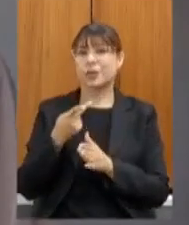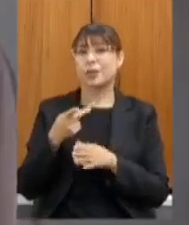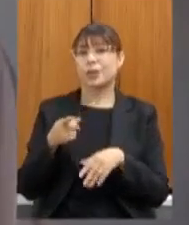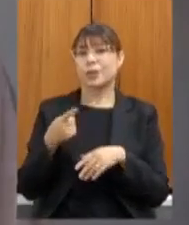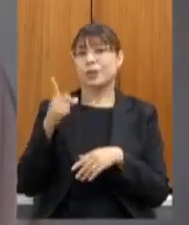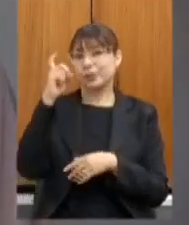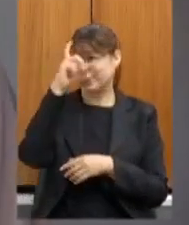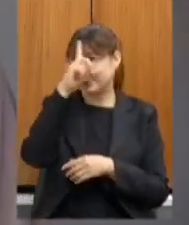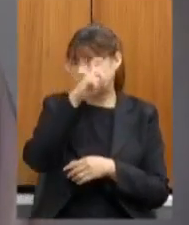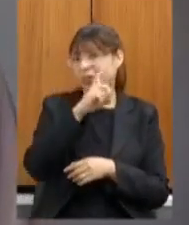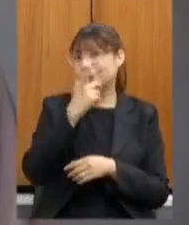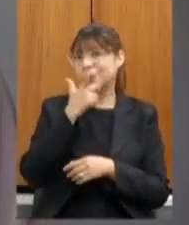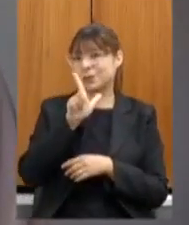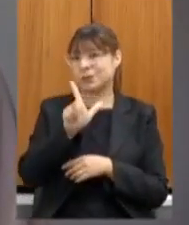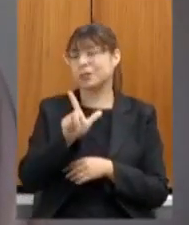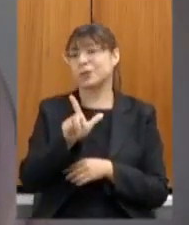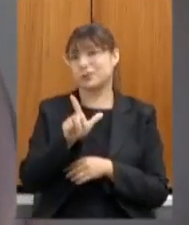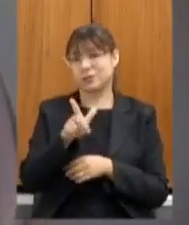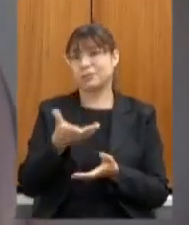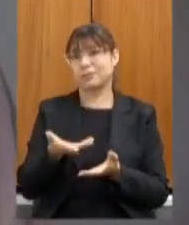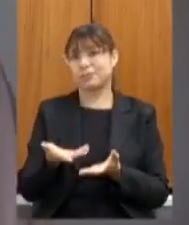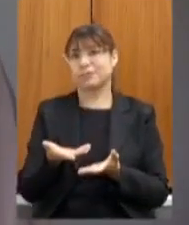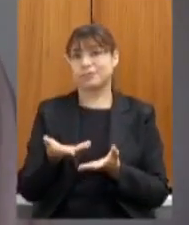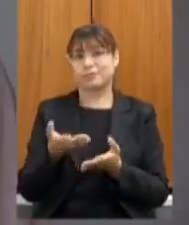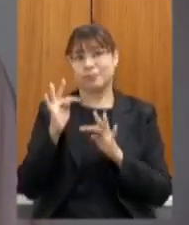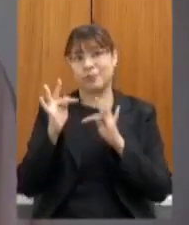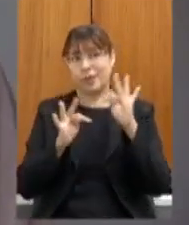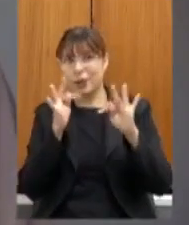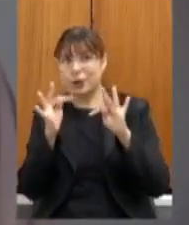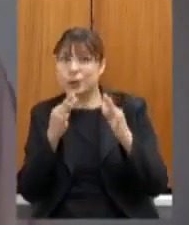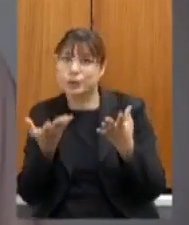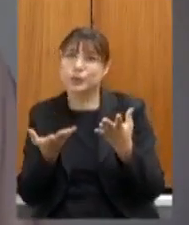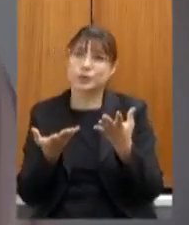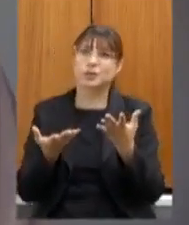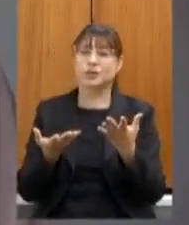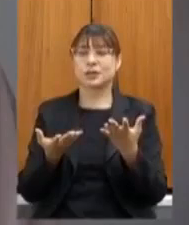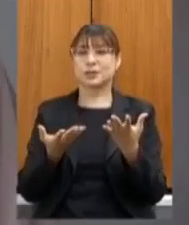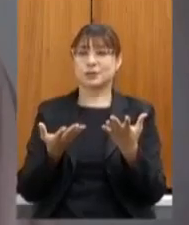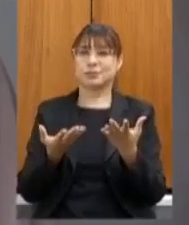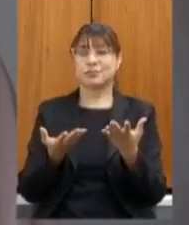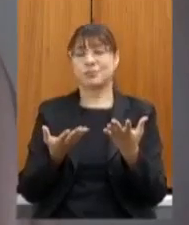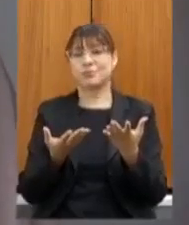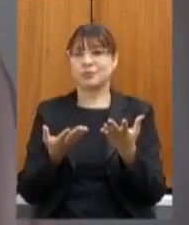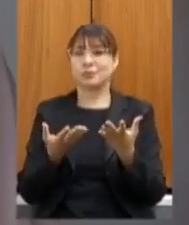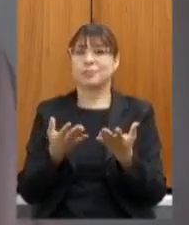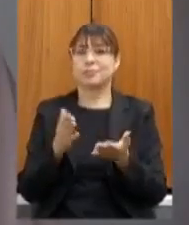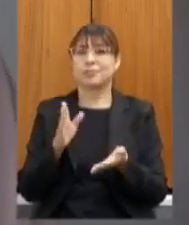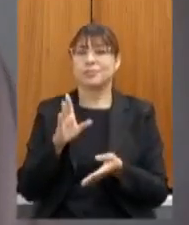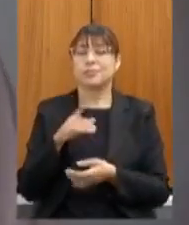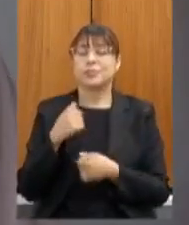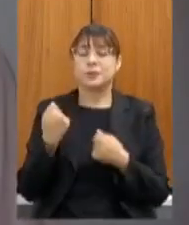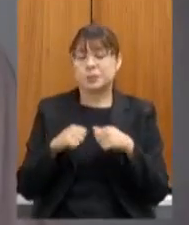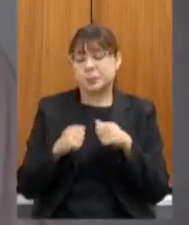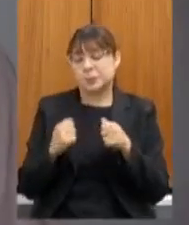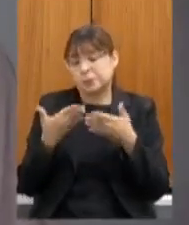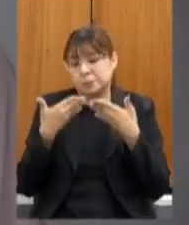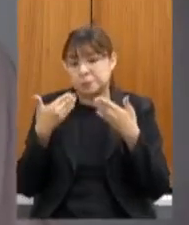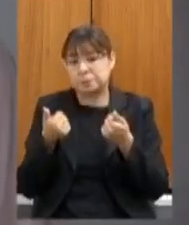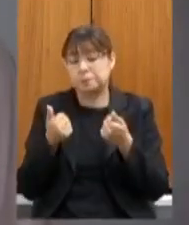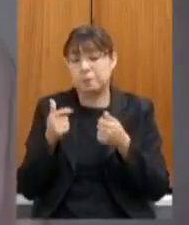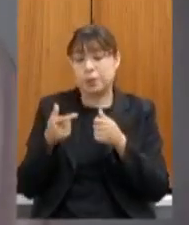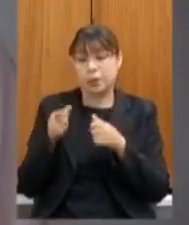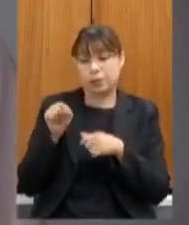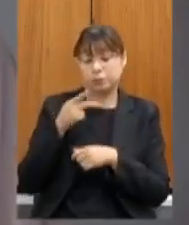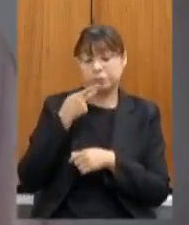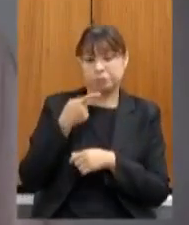de acesso à situação tecnológica as condições tecnológicas que viabilizariam uma situação melhor mas eu sei que o senhor falou